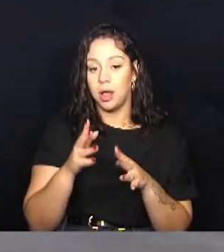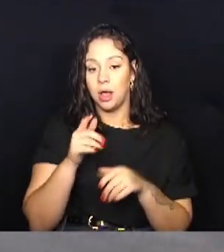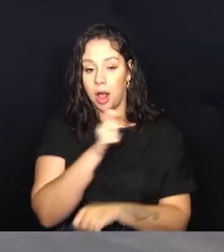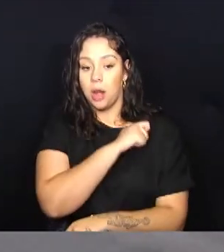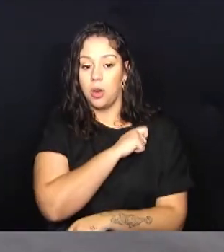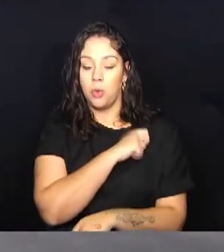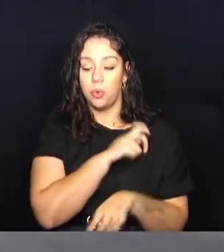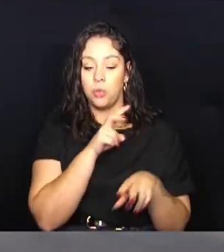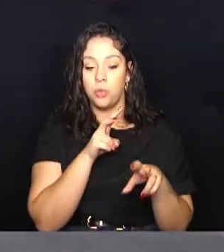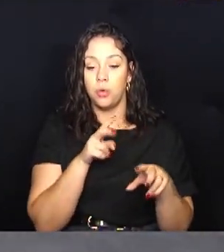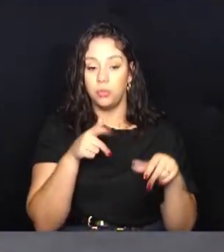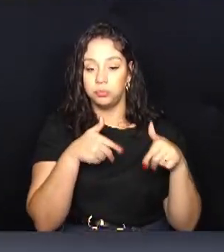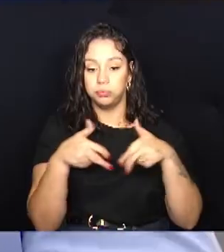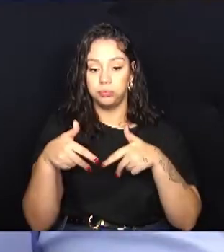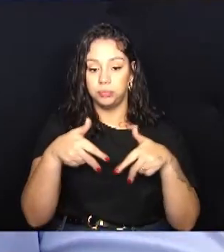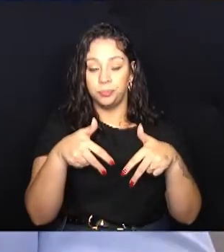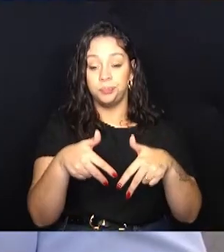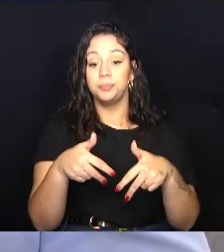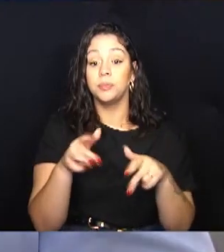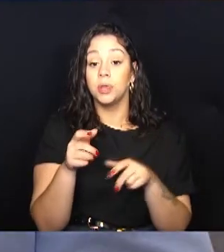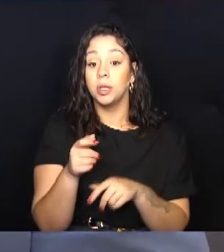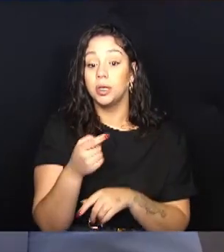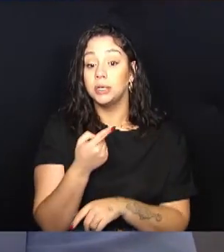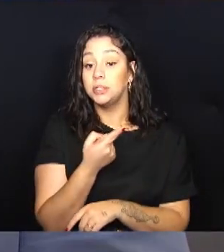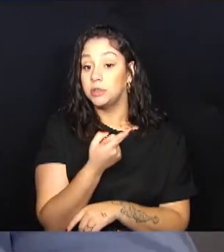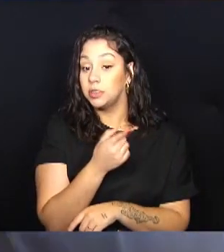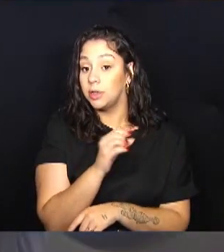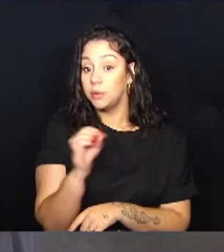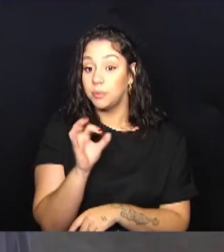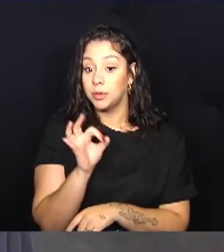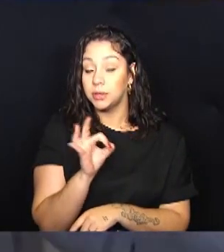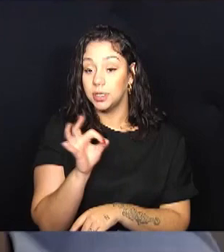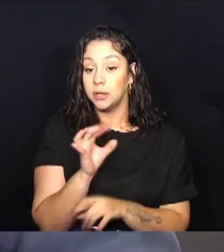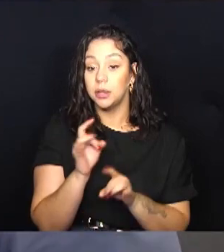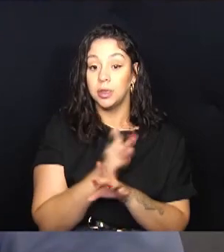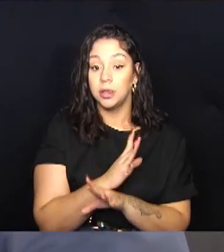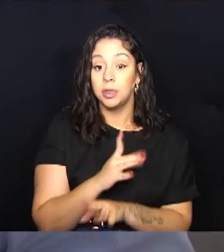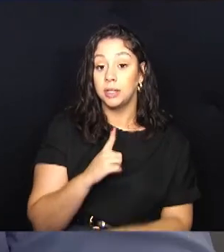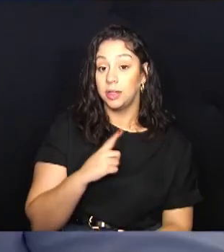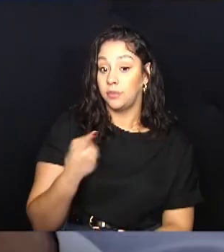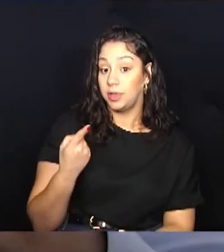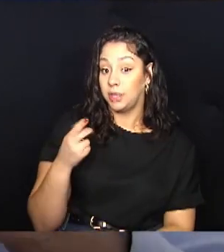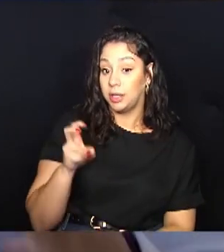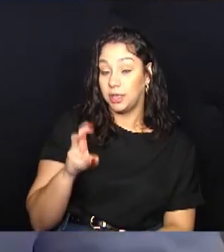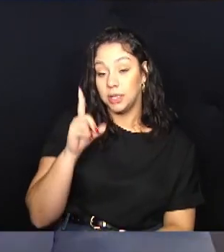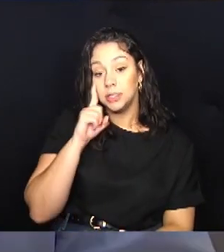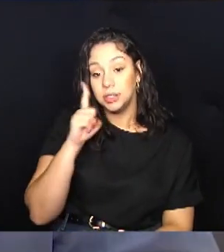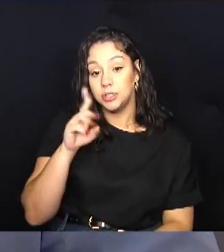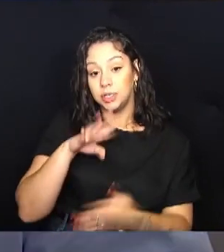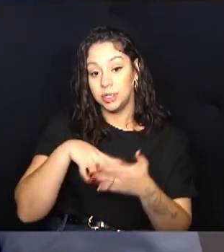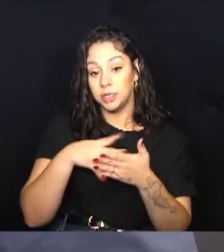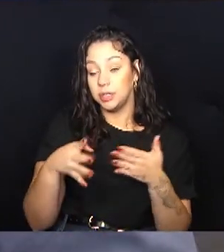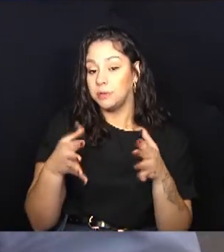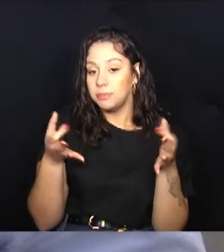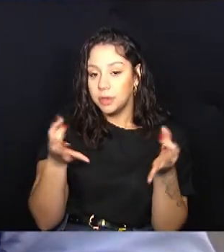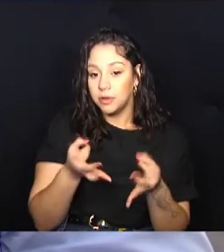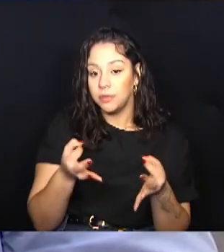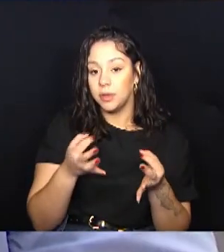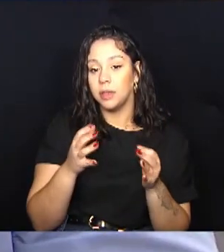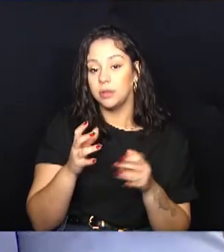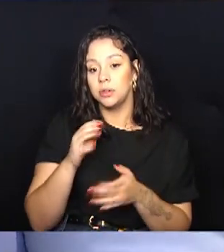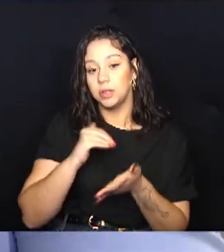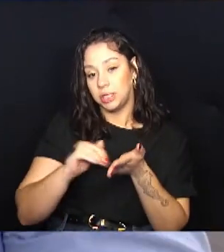estão 100% concluídos. Em 15 dias, cumprimos o cronograma perfeito, dito pelo secretário,